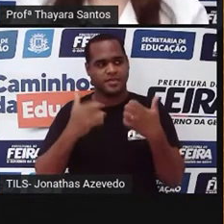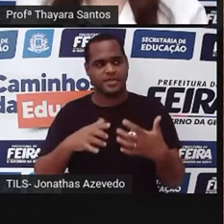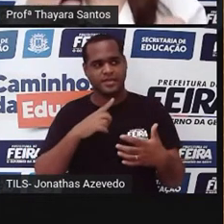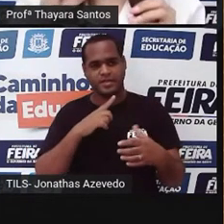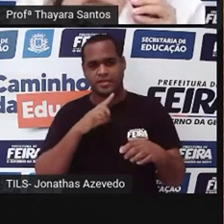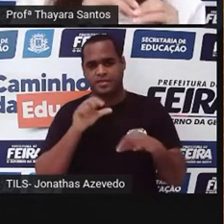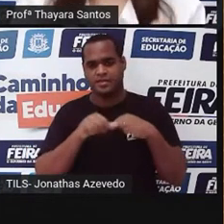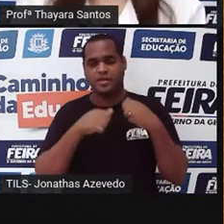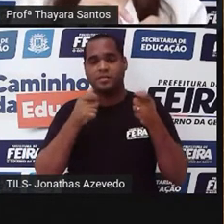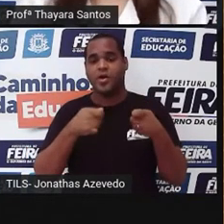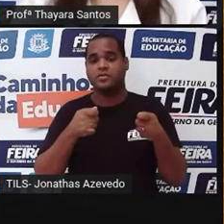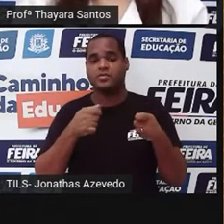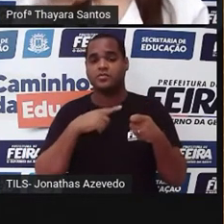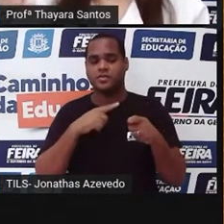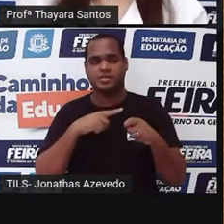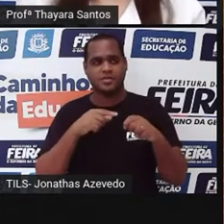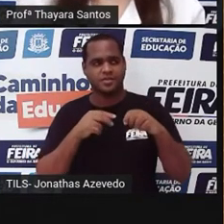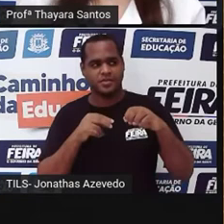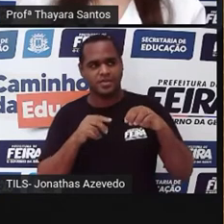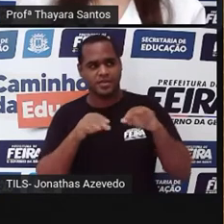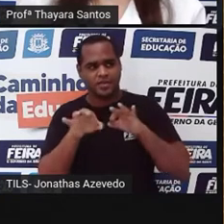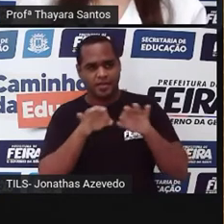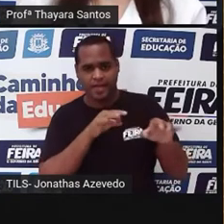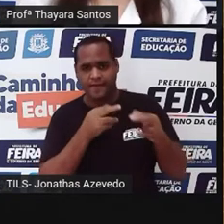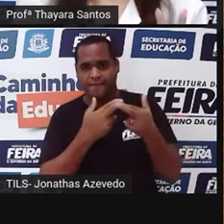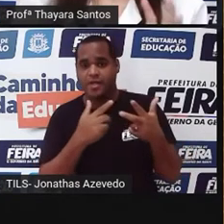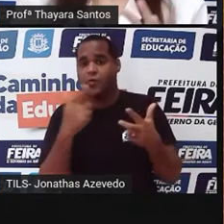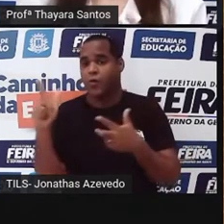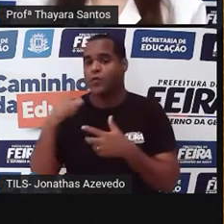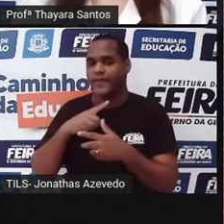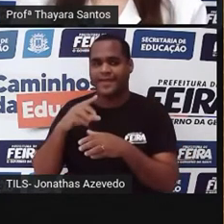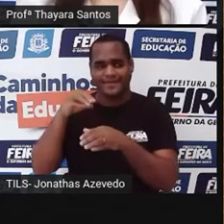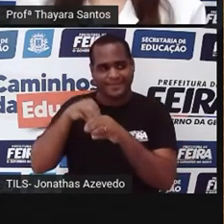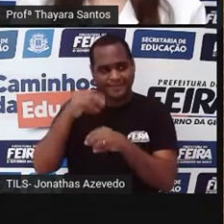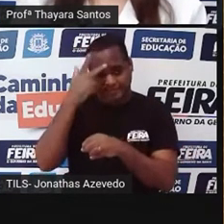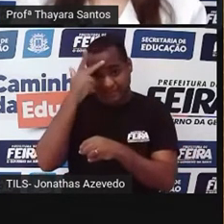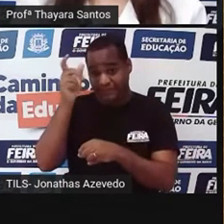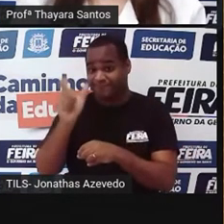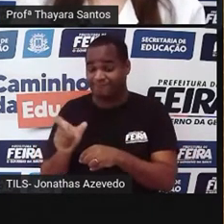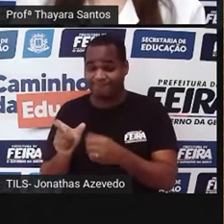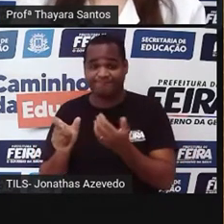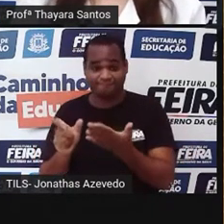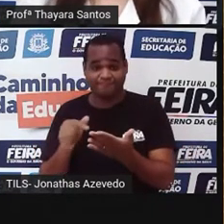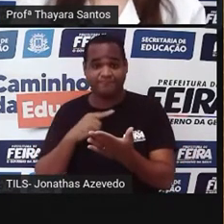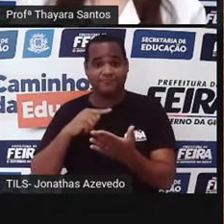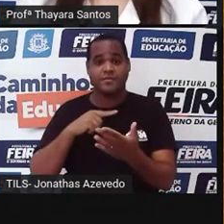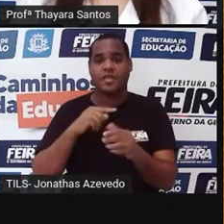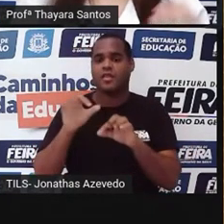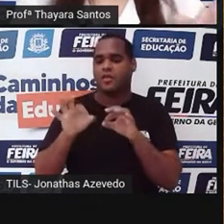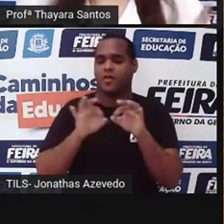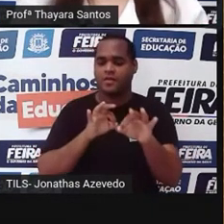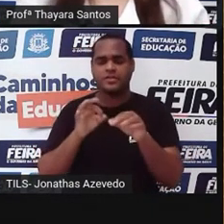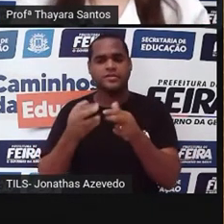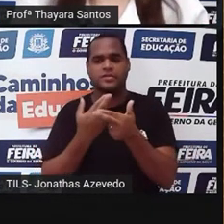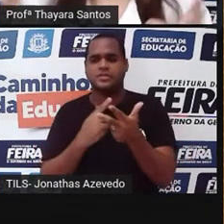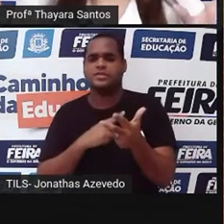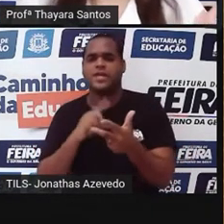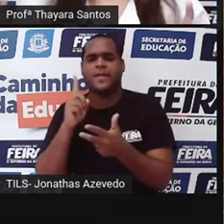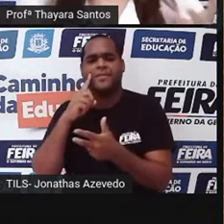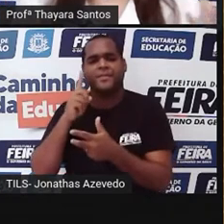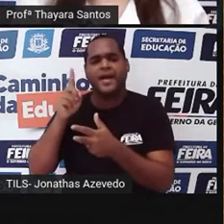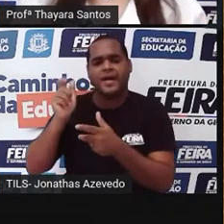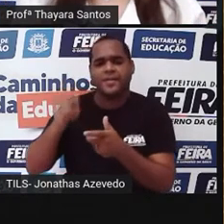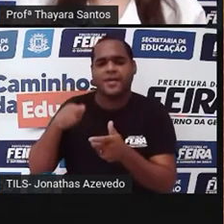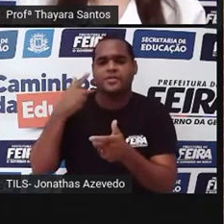manipular ele, a gente introduziu um gene de um outro organismo. No caso dos organismos geneticamente modificados, gente não introduz